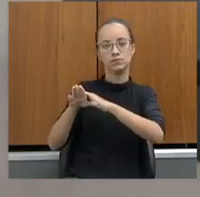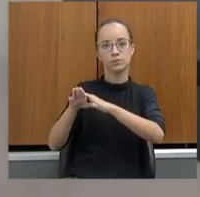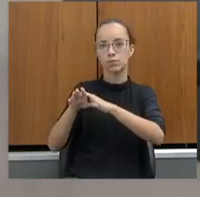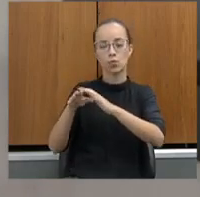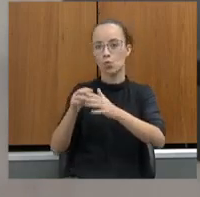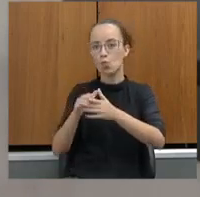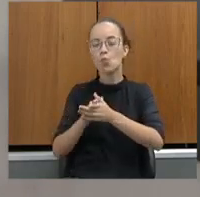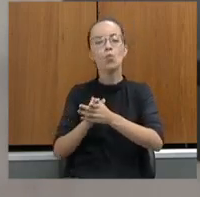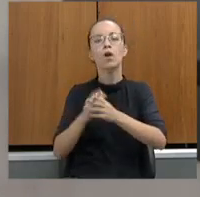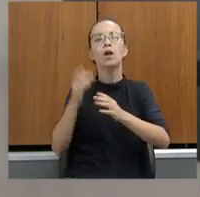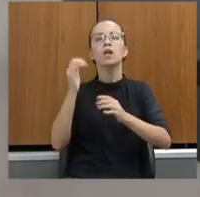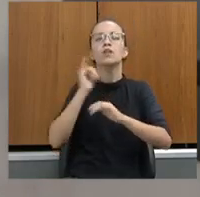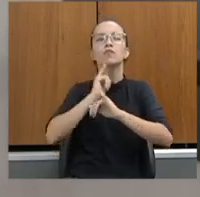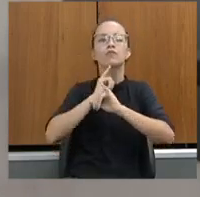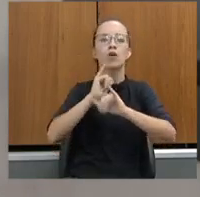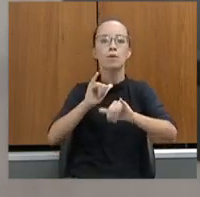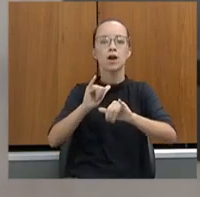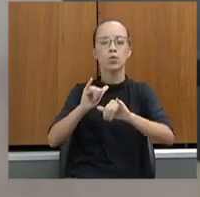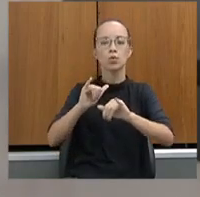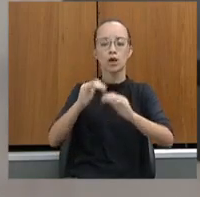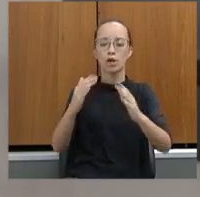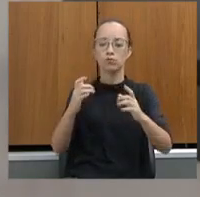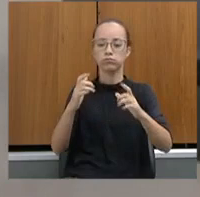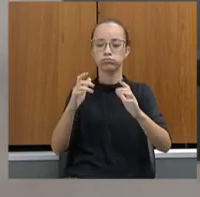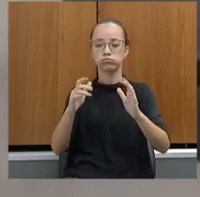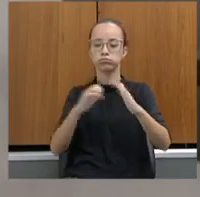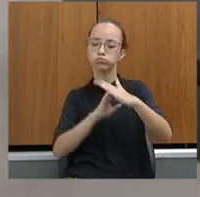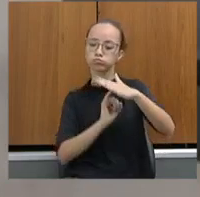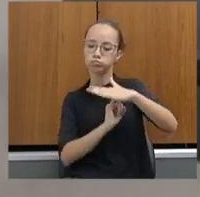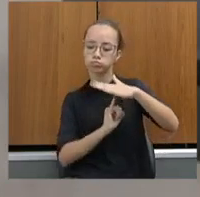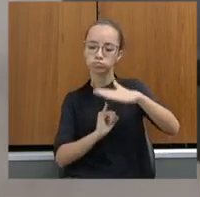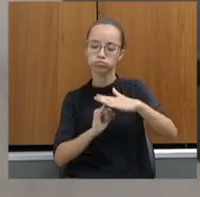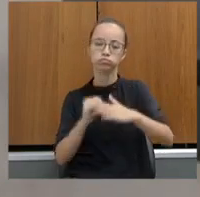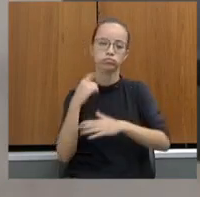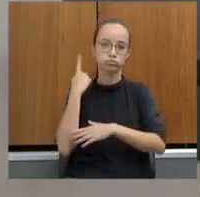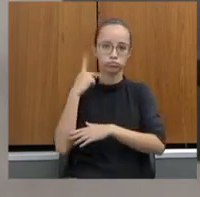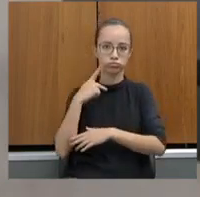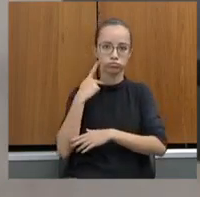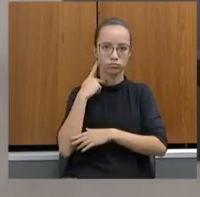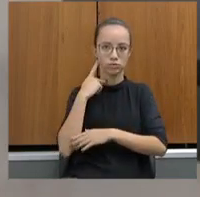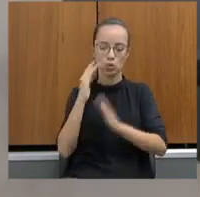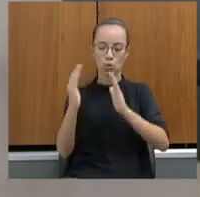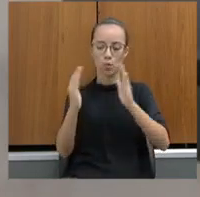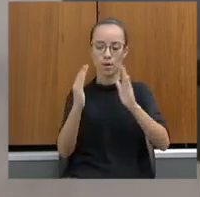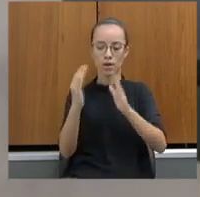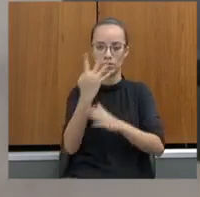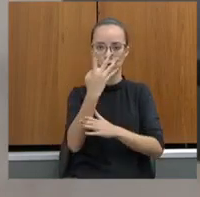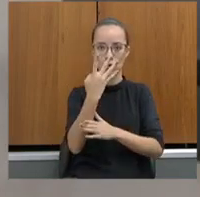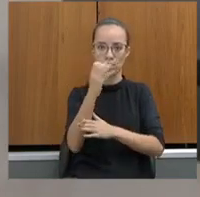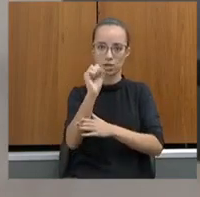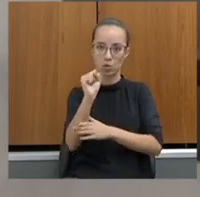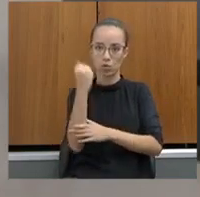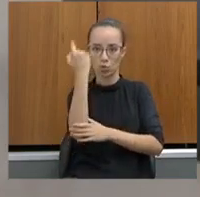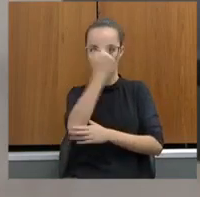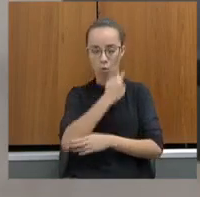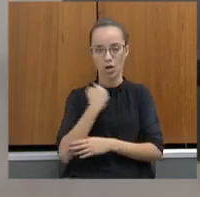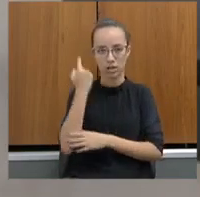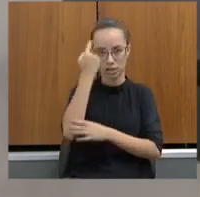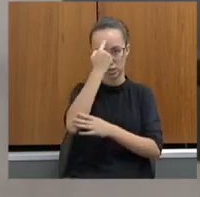a esta promotoria de justiça no prazo de 48 horas